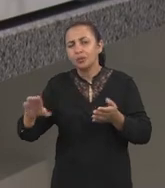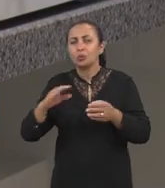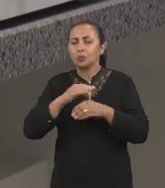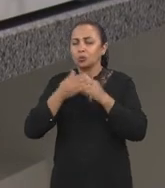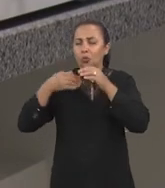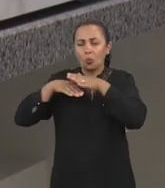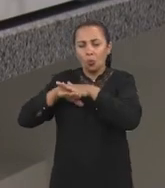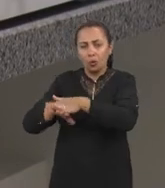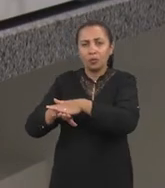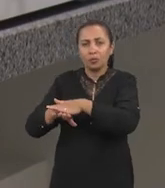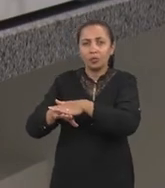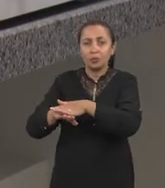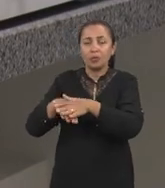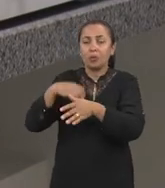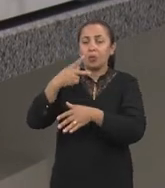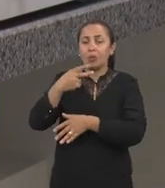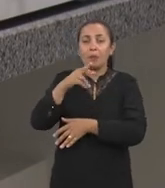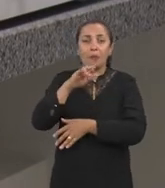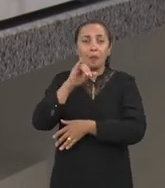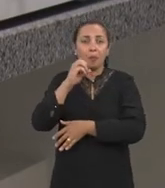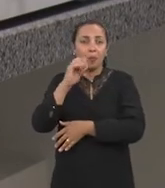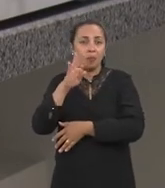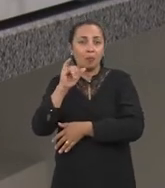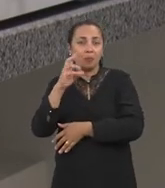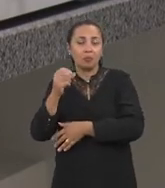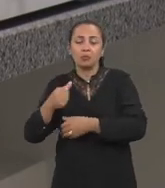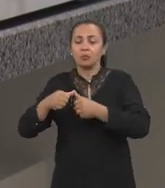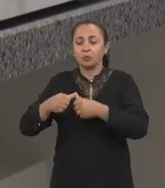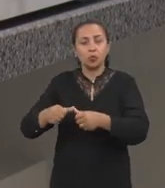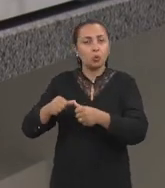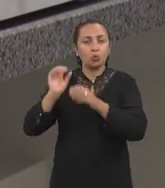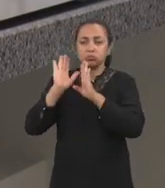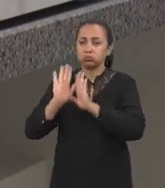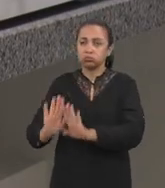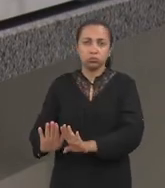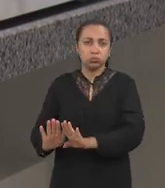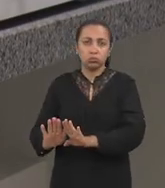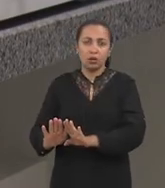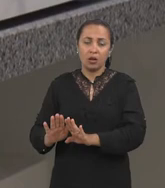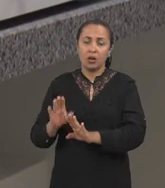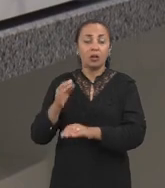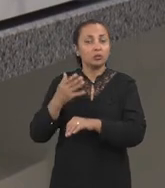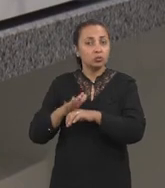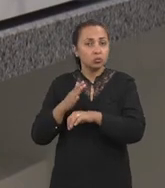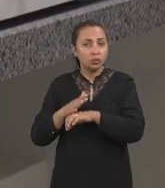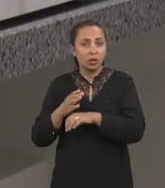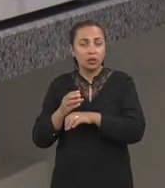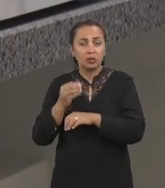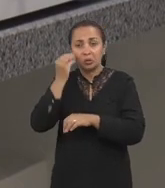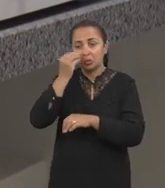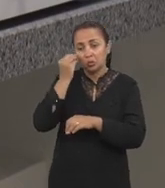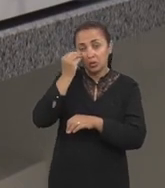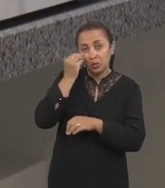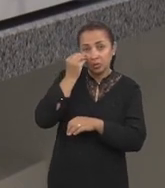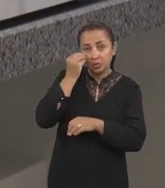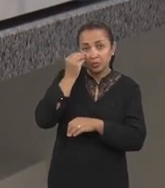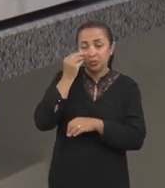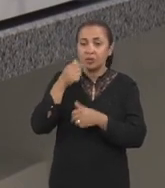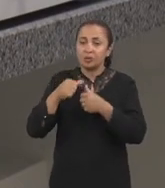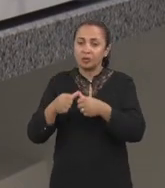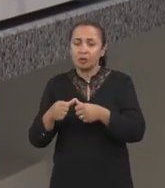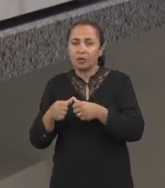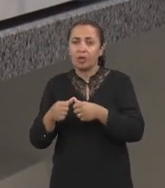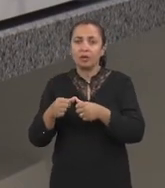esses probióticos se mantiveram estáveis. E nos ensaios de simulação das